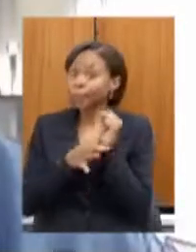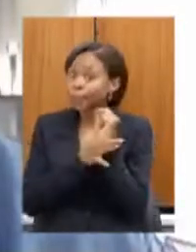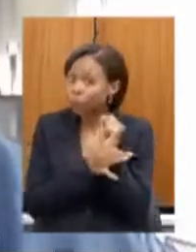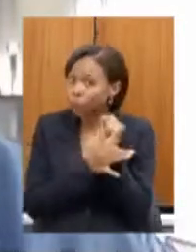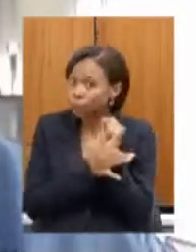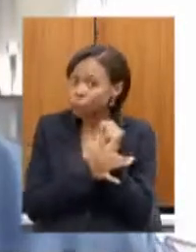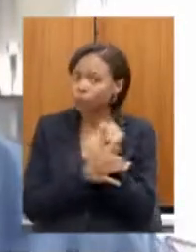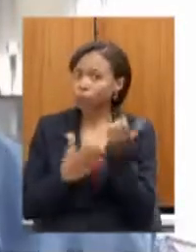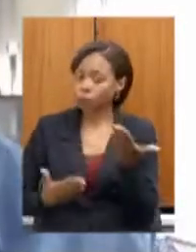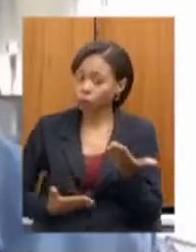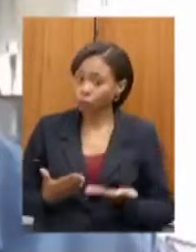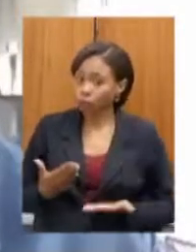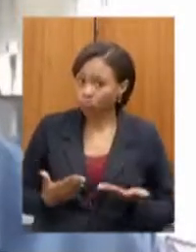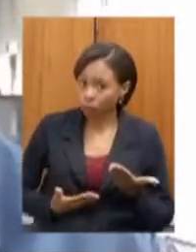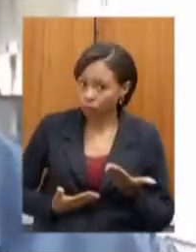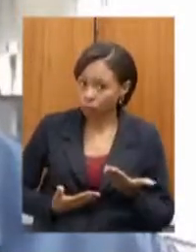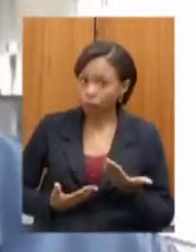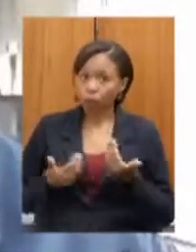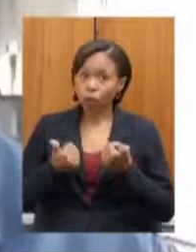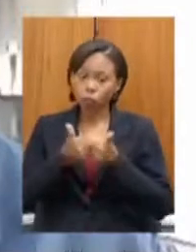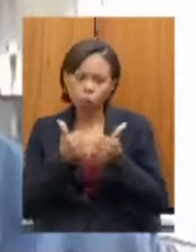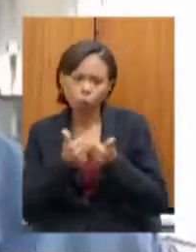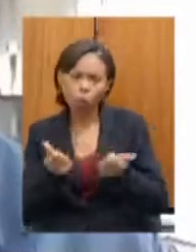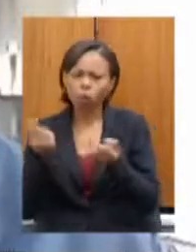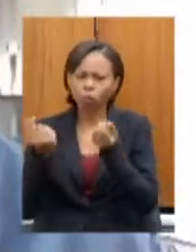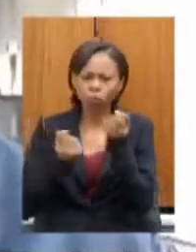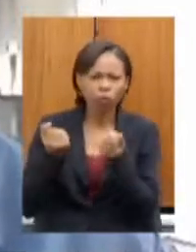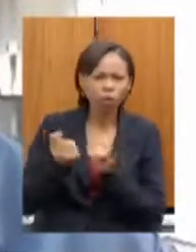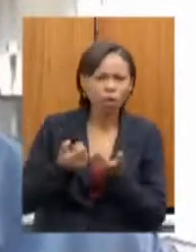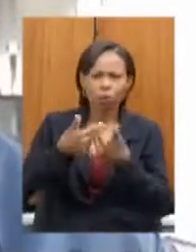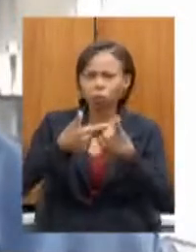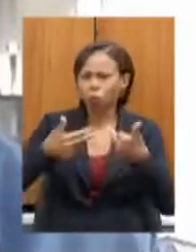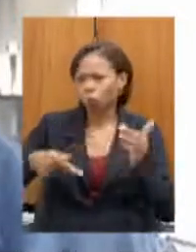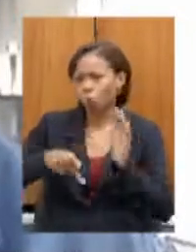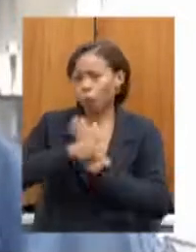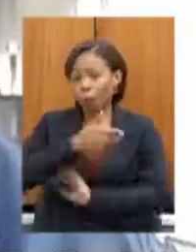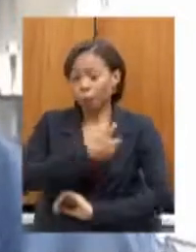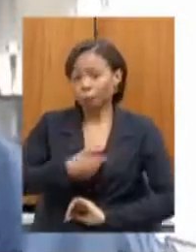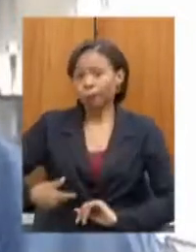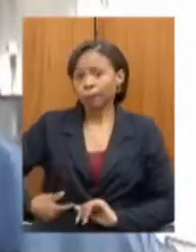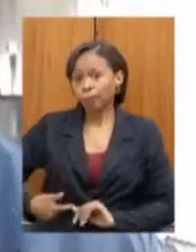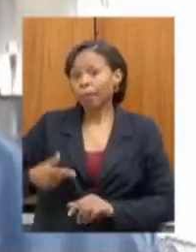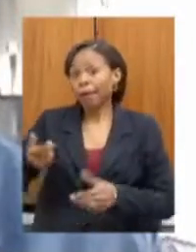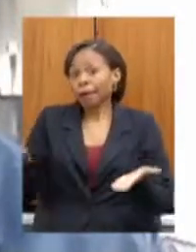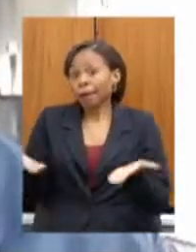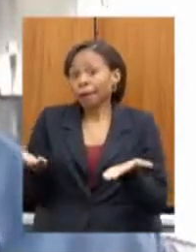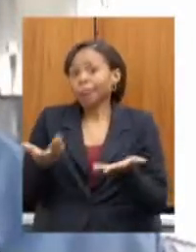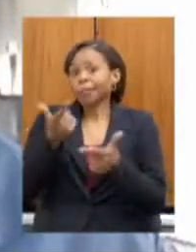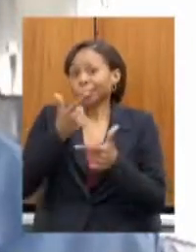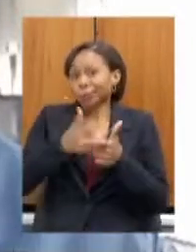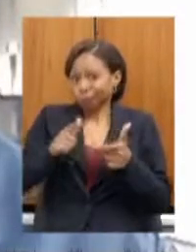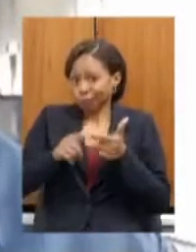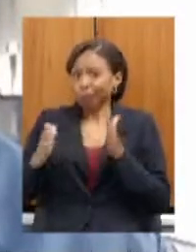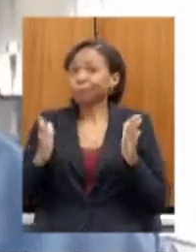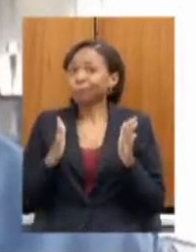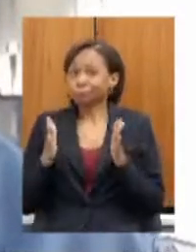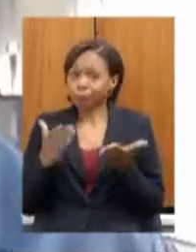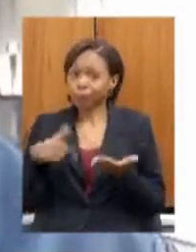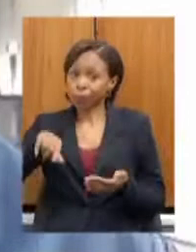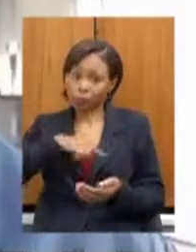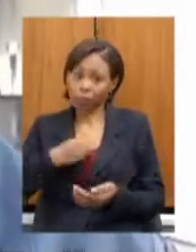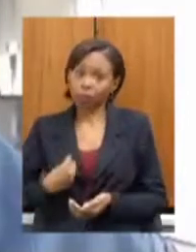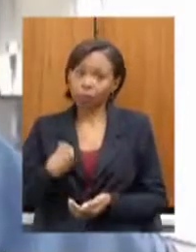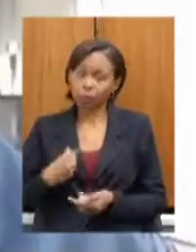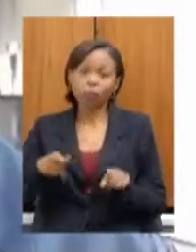transporte público no momento de crise em que todos nós vivemos e para a garantia